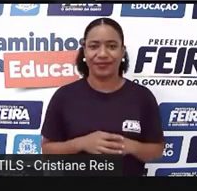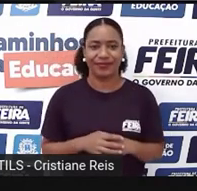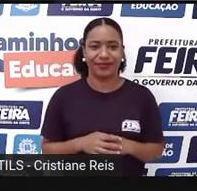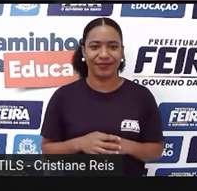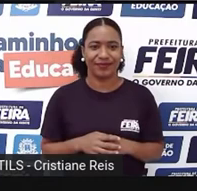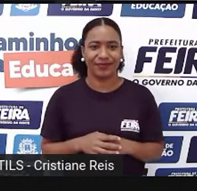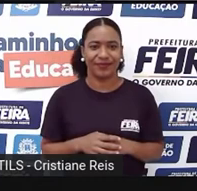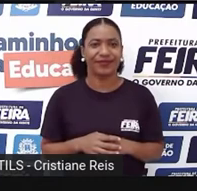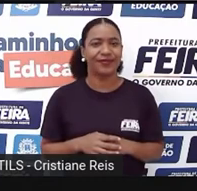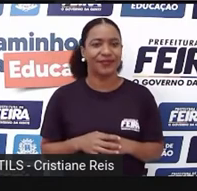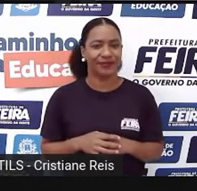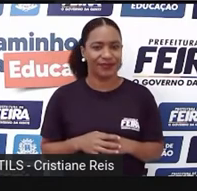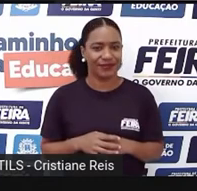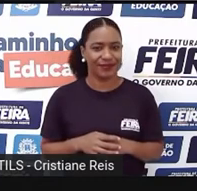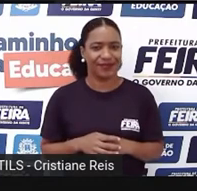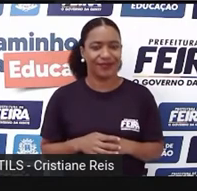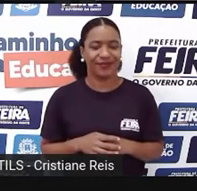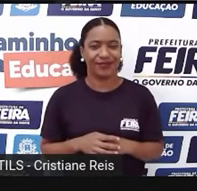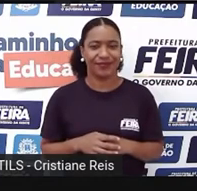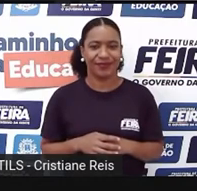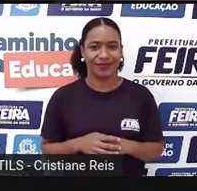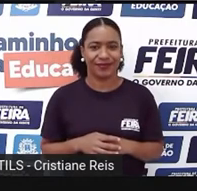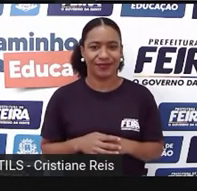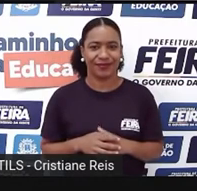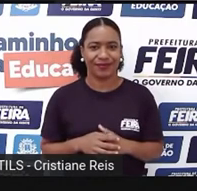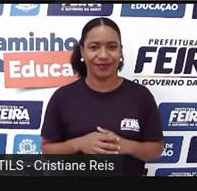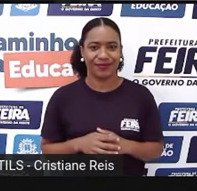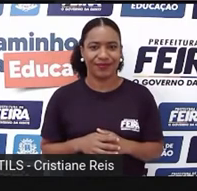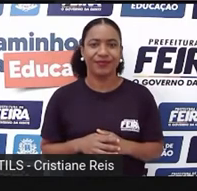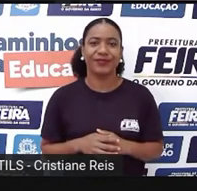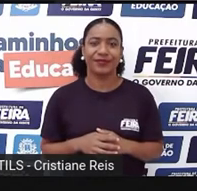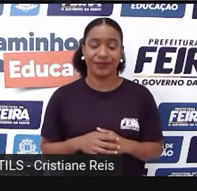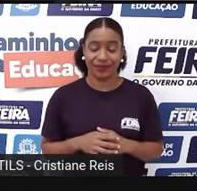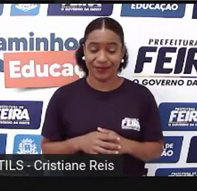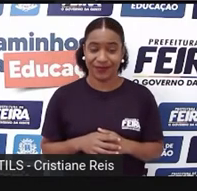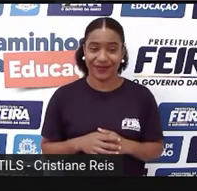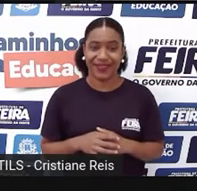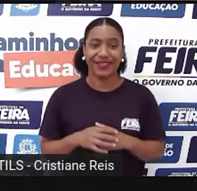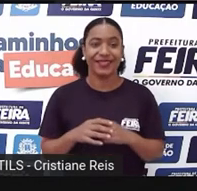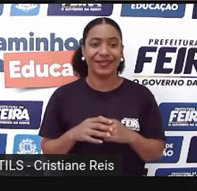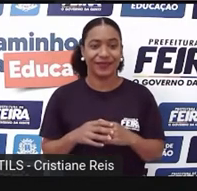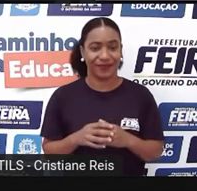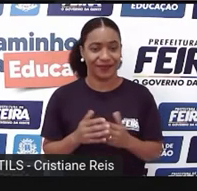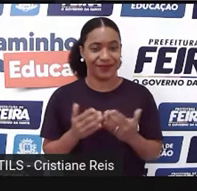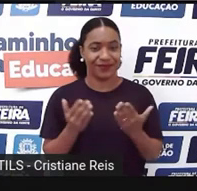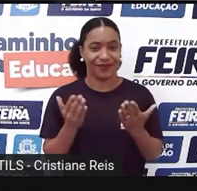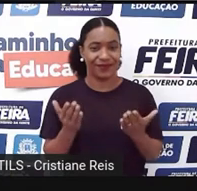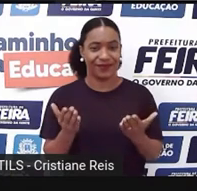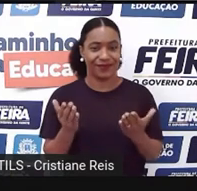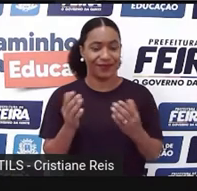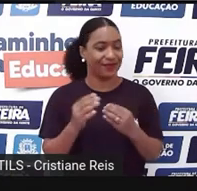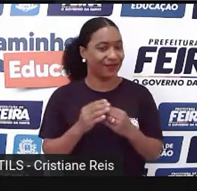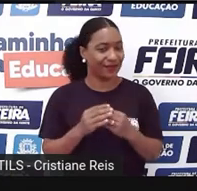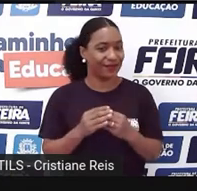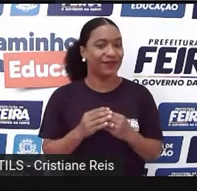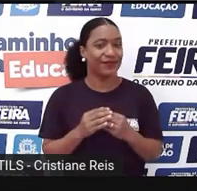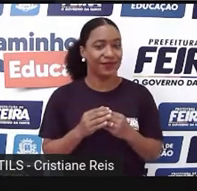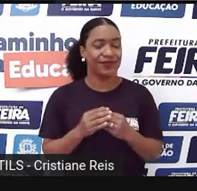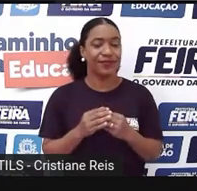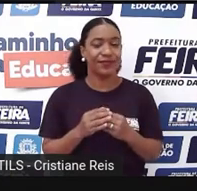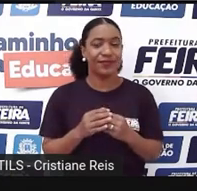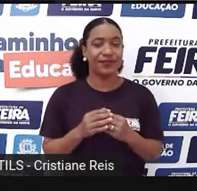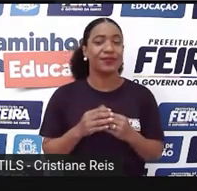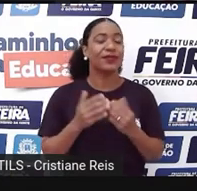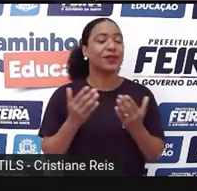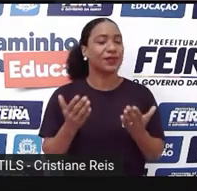Let's go. Where does it take place? Where does it take place? Então,